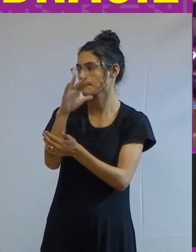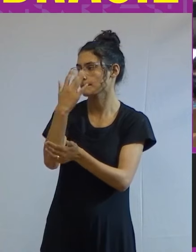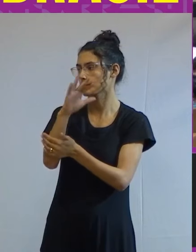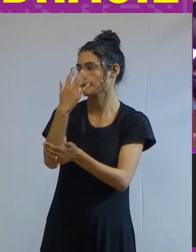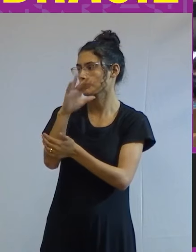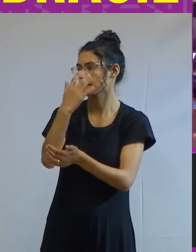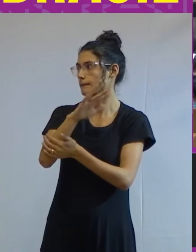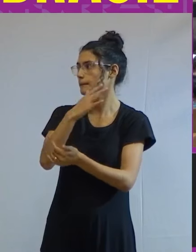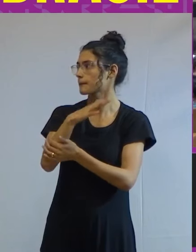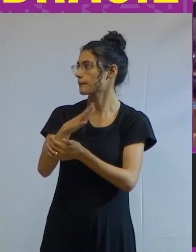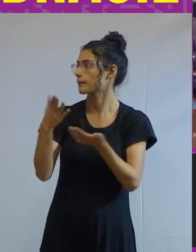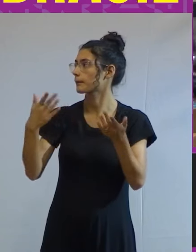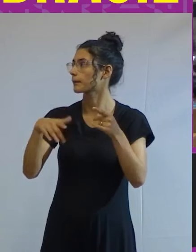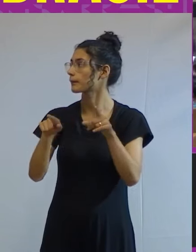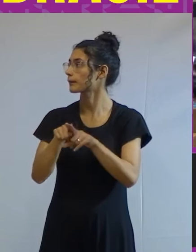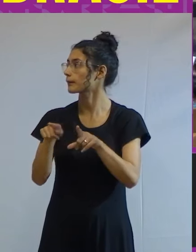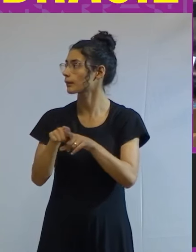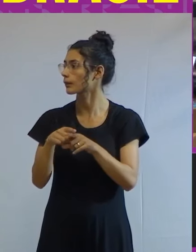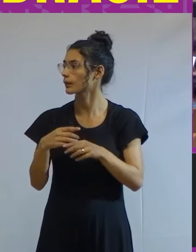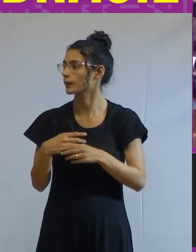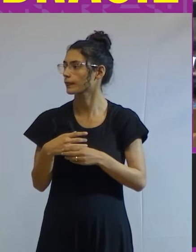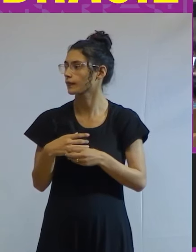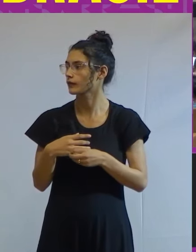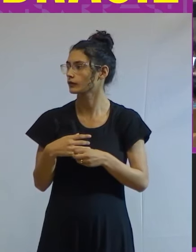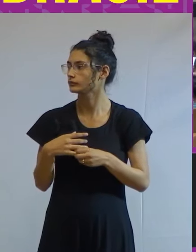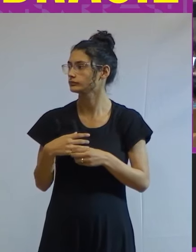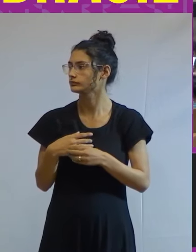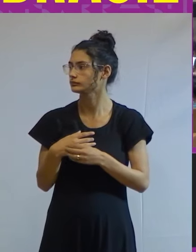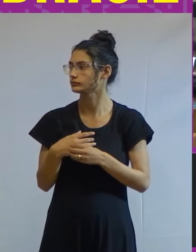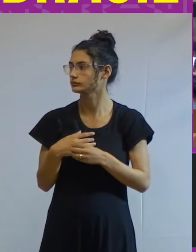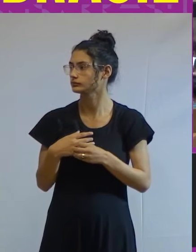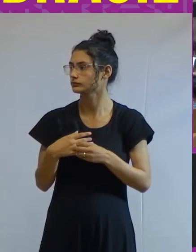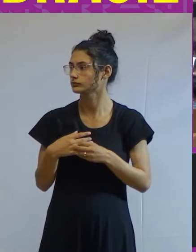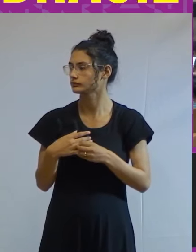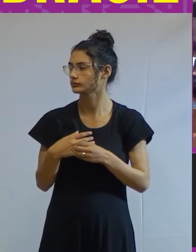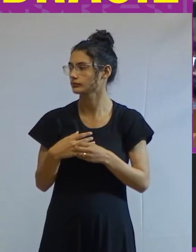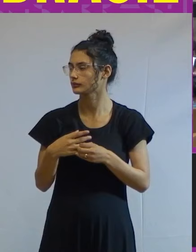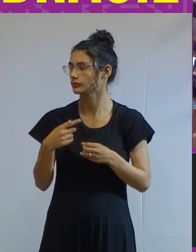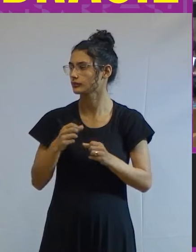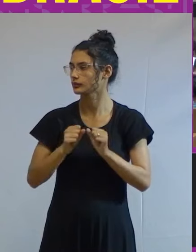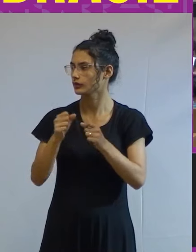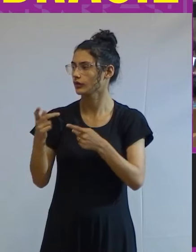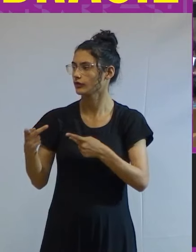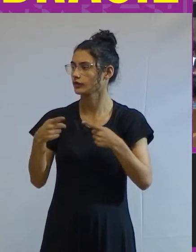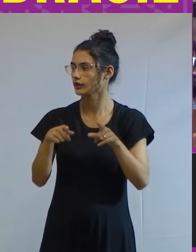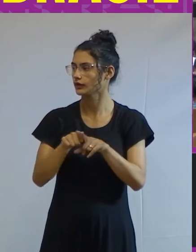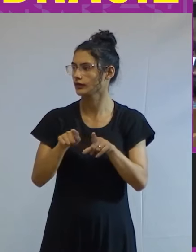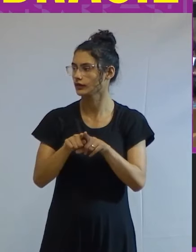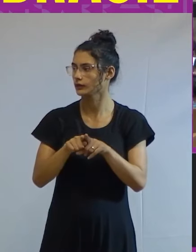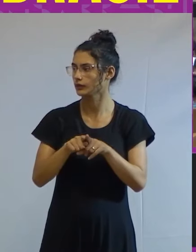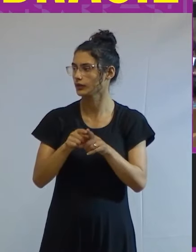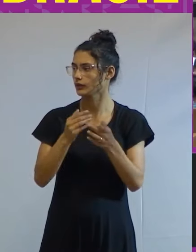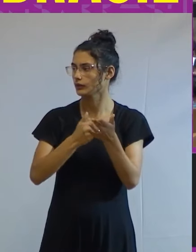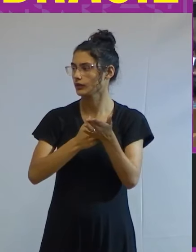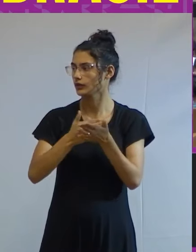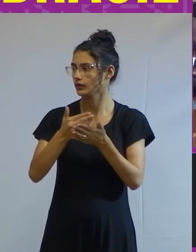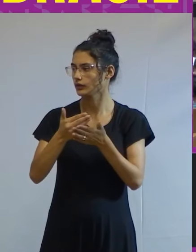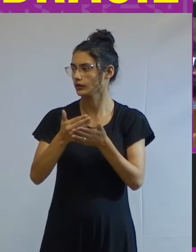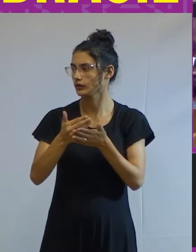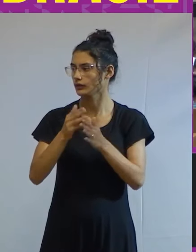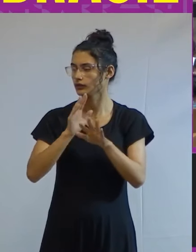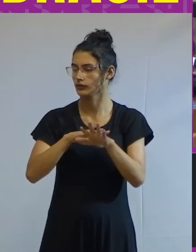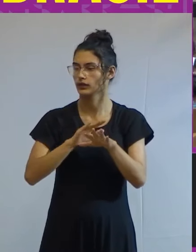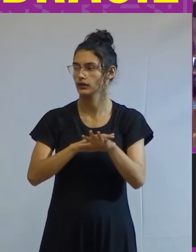Então, eu passo aqui para o Safato poder chamar os nossos convidados e dar início aqui para a